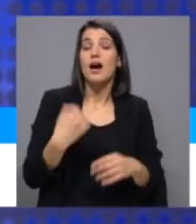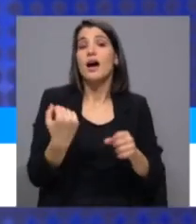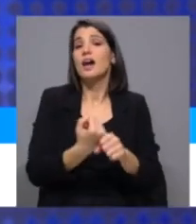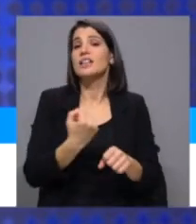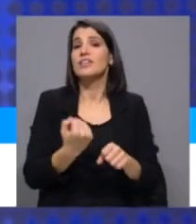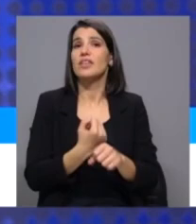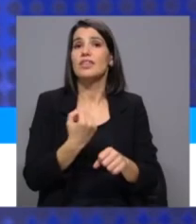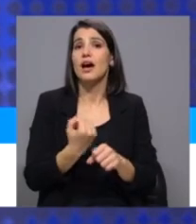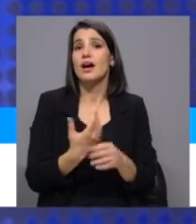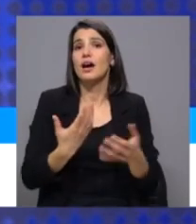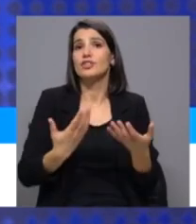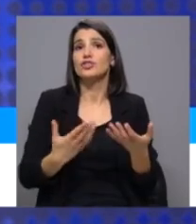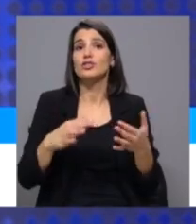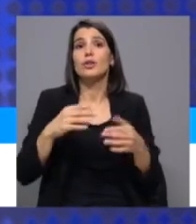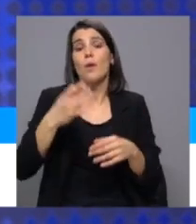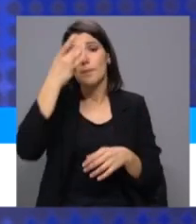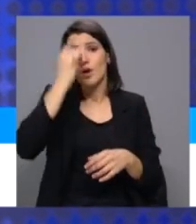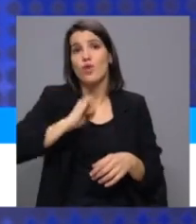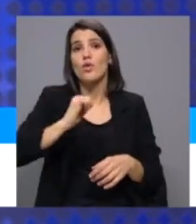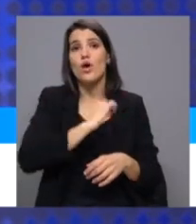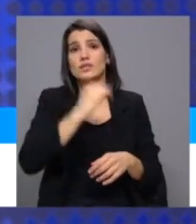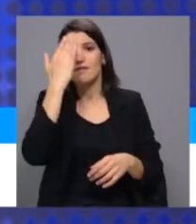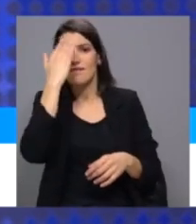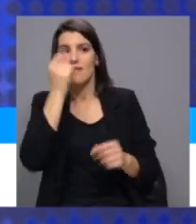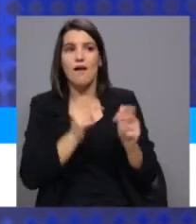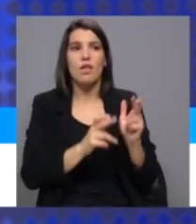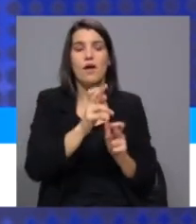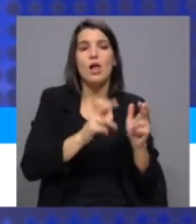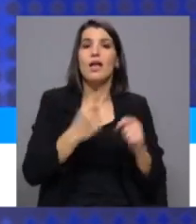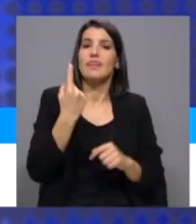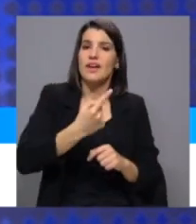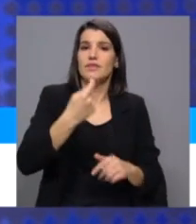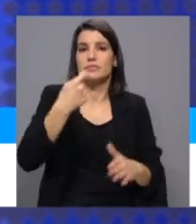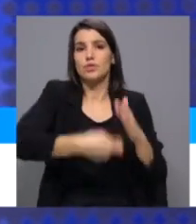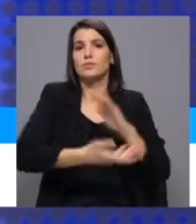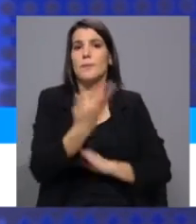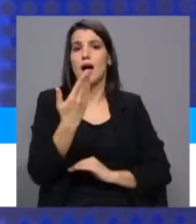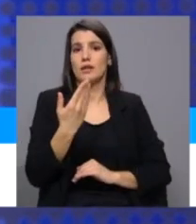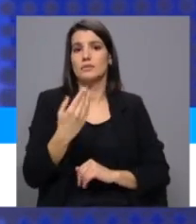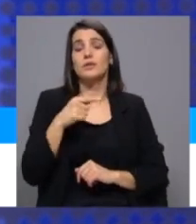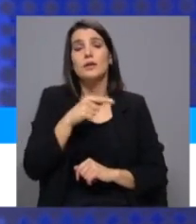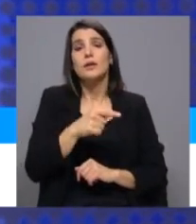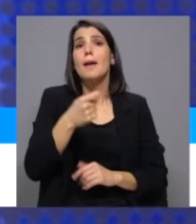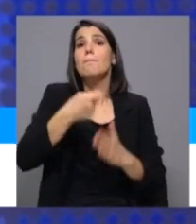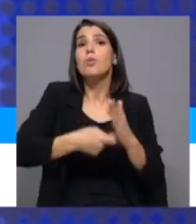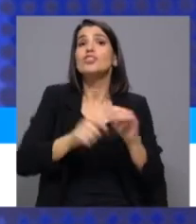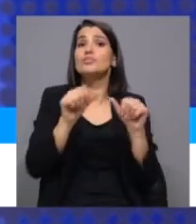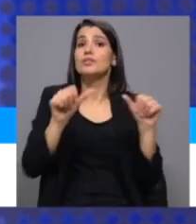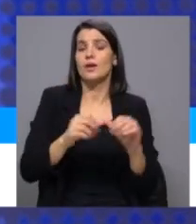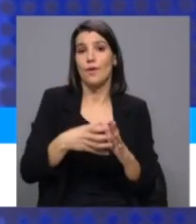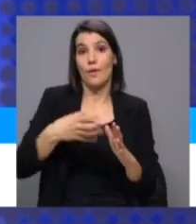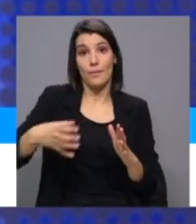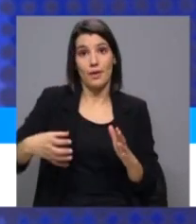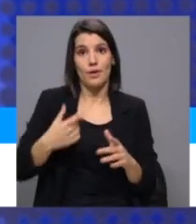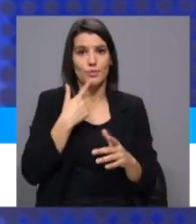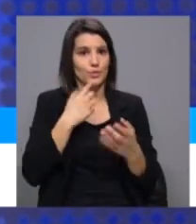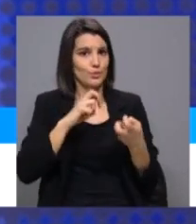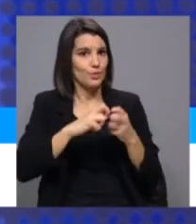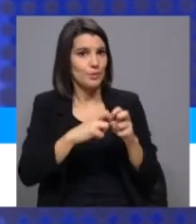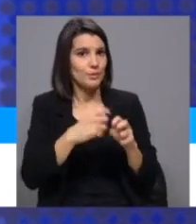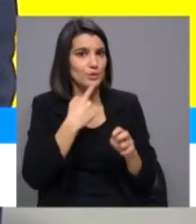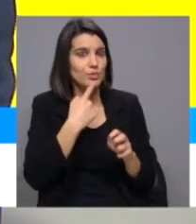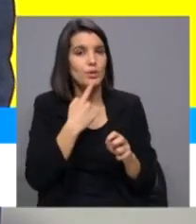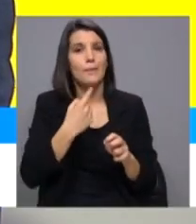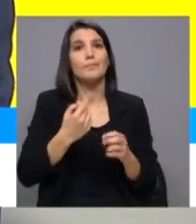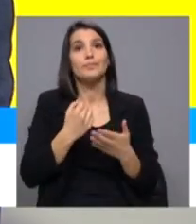especulativas, do nosso ponto de vista, devem ser mais taxadas do que outras atividades. E o sistema de impostos, como sabe, é complexo. Temos muitos problemas com o universo de benefícios